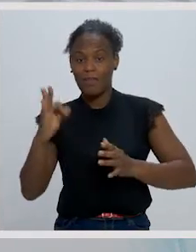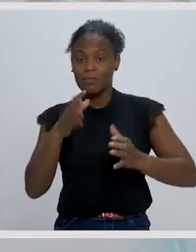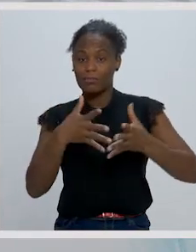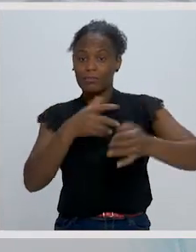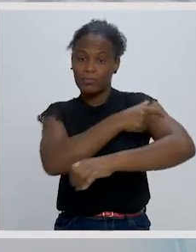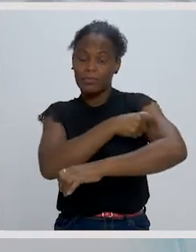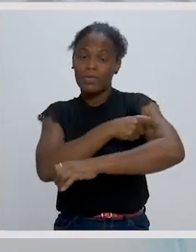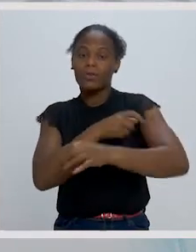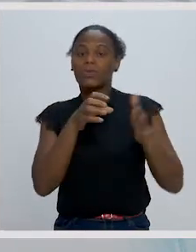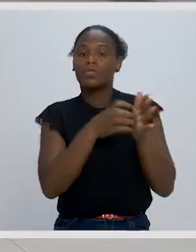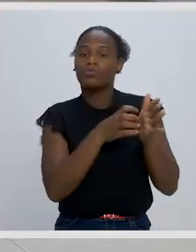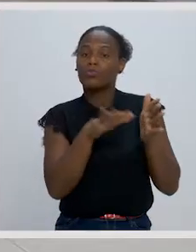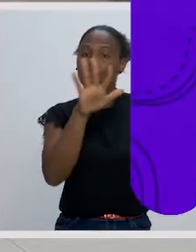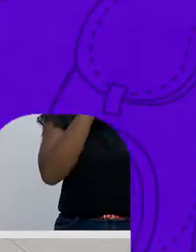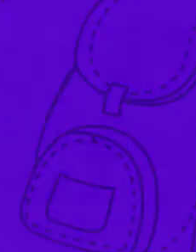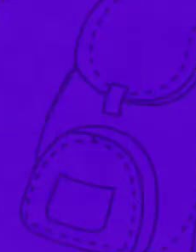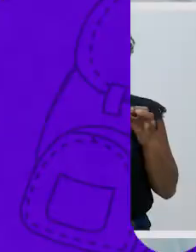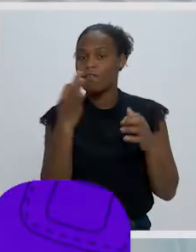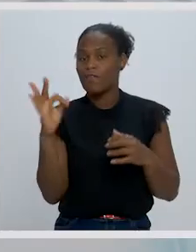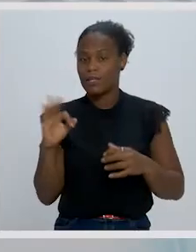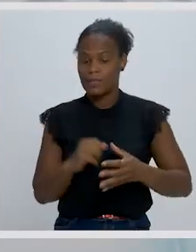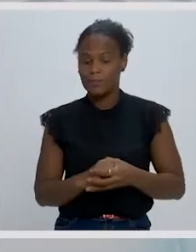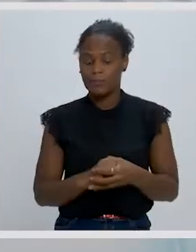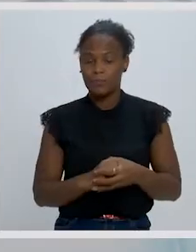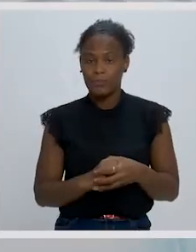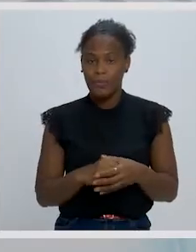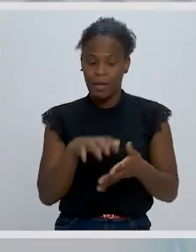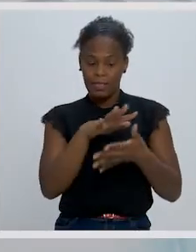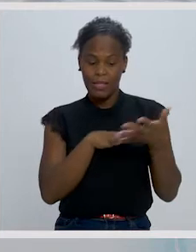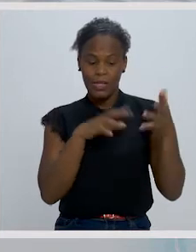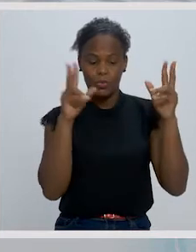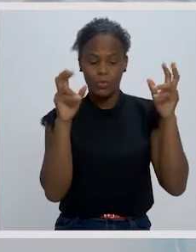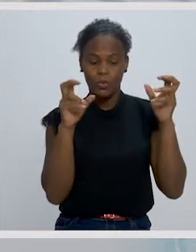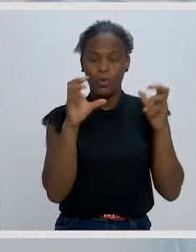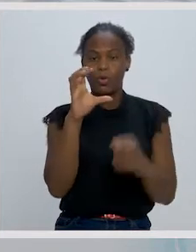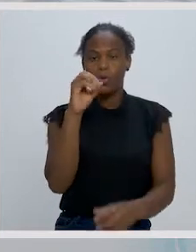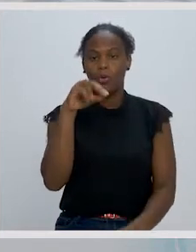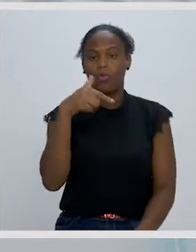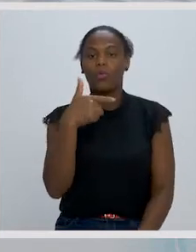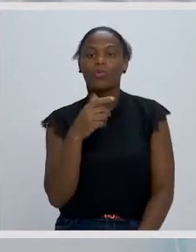do simbolismo francês. O texto intitula-se Conte.